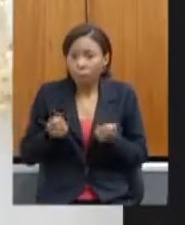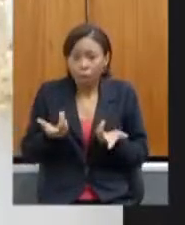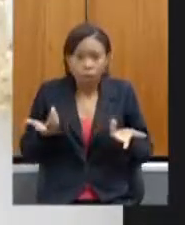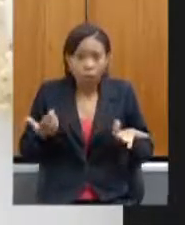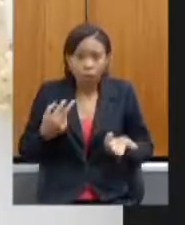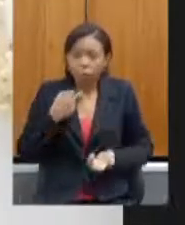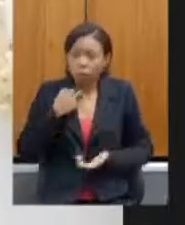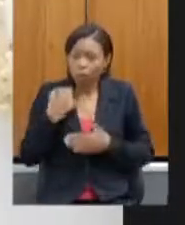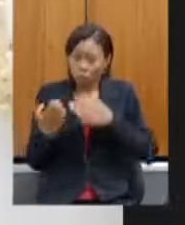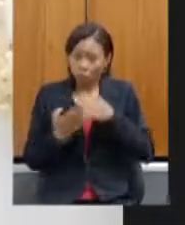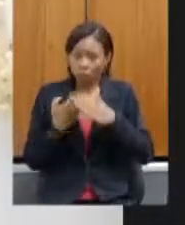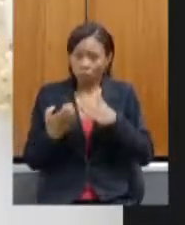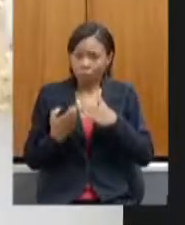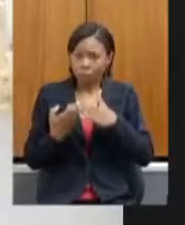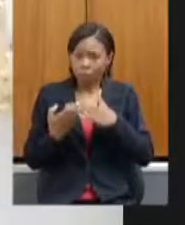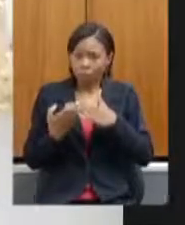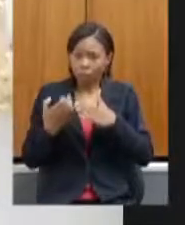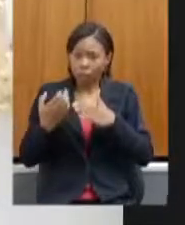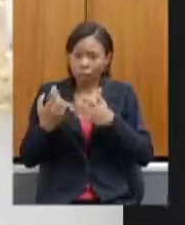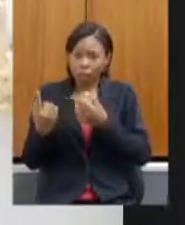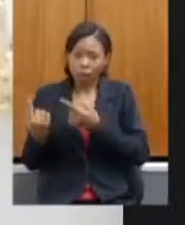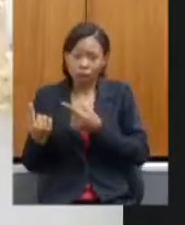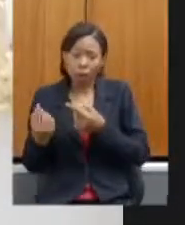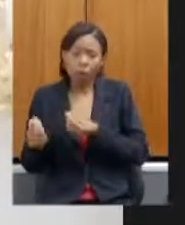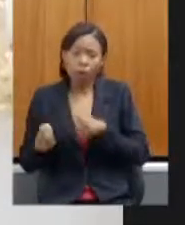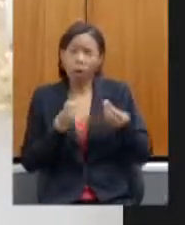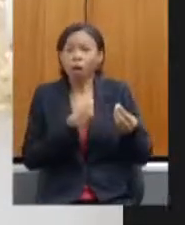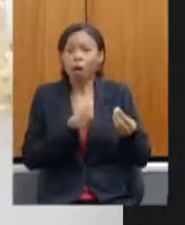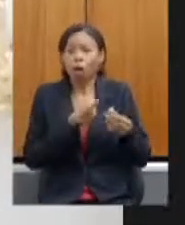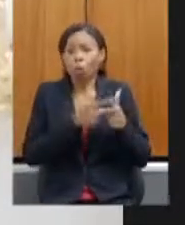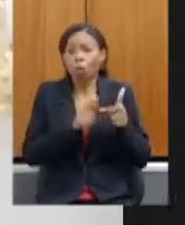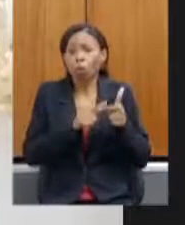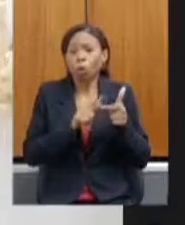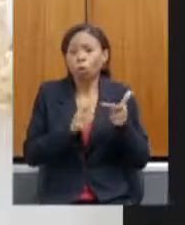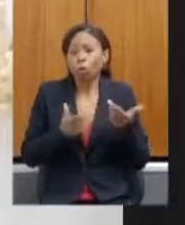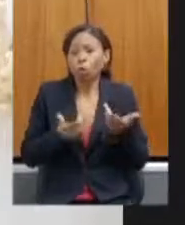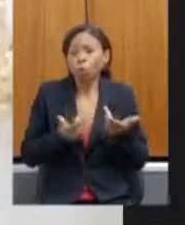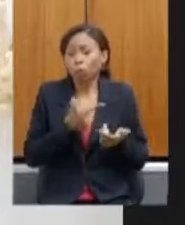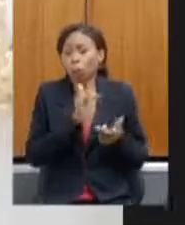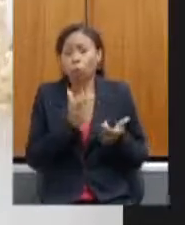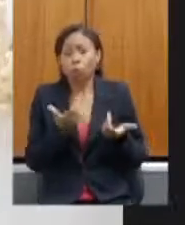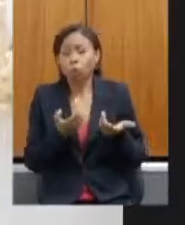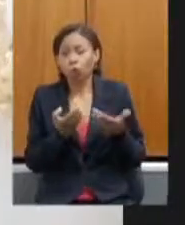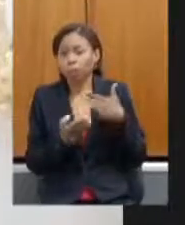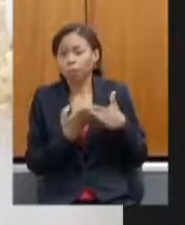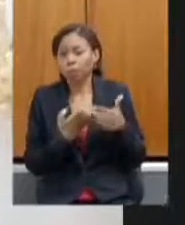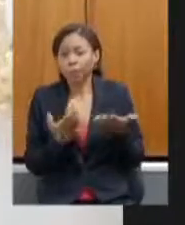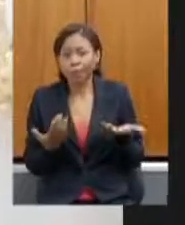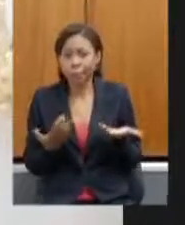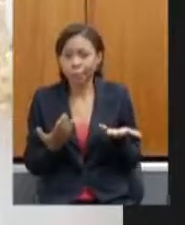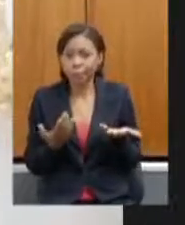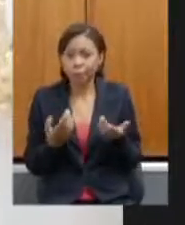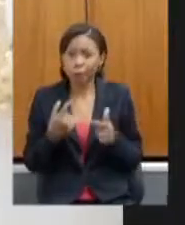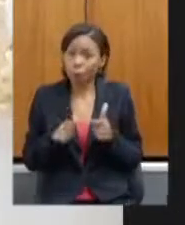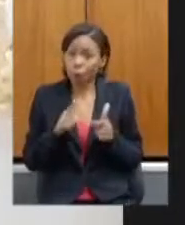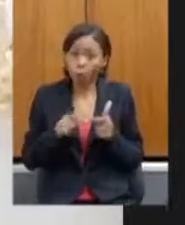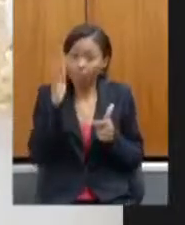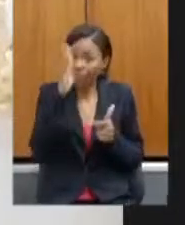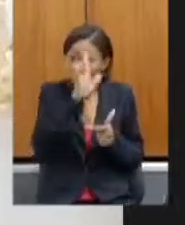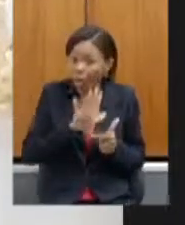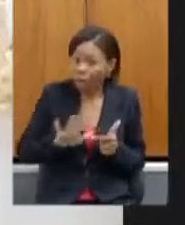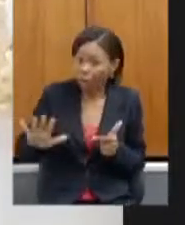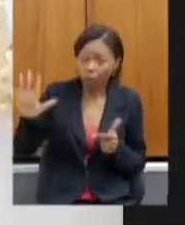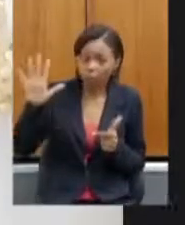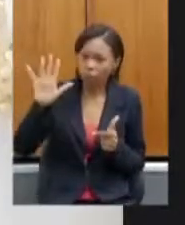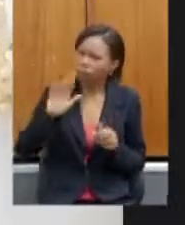está travando o desenvolvimento regional, do micro, do pequeno, onde o problema é nacional. O problema é nosso, o problema